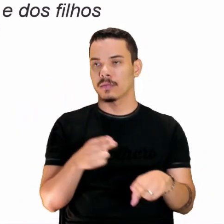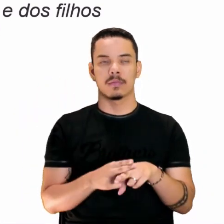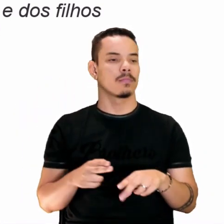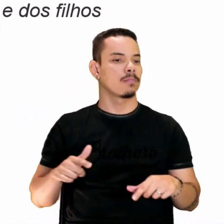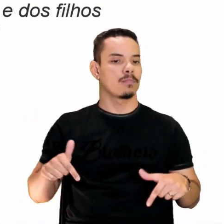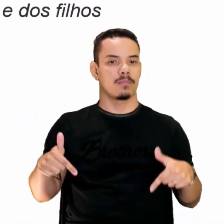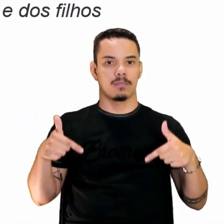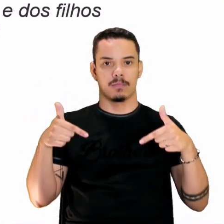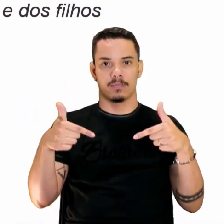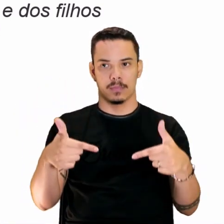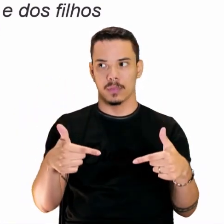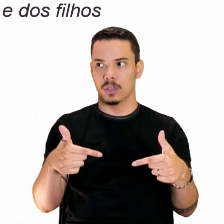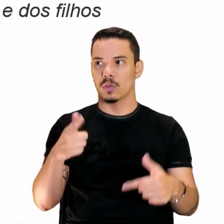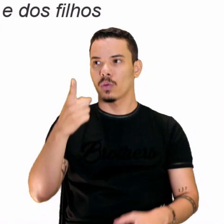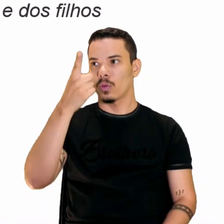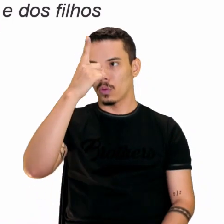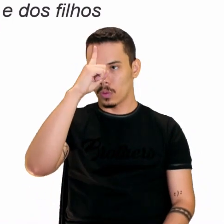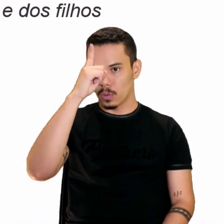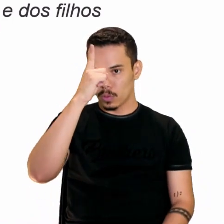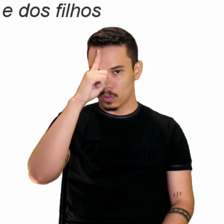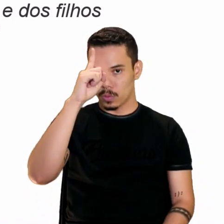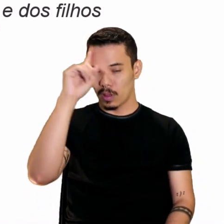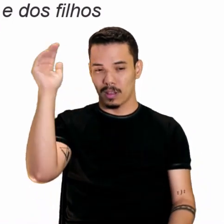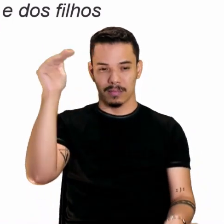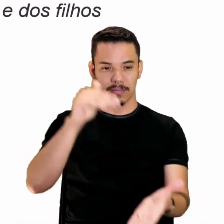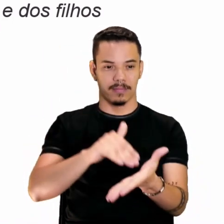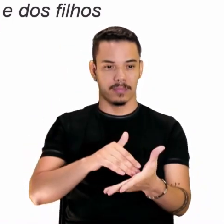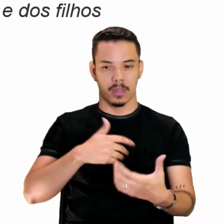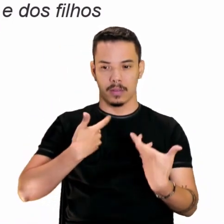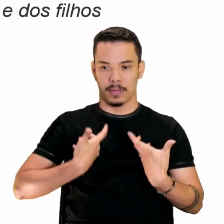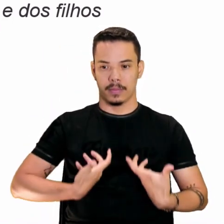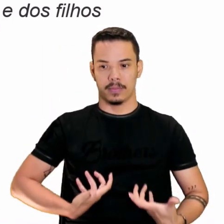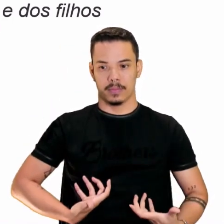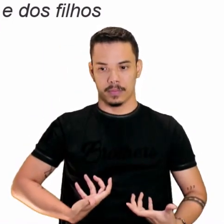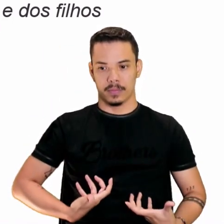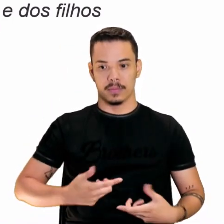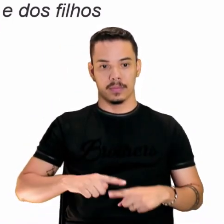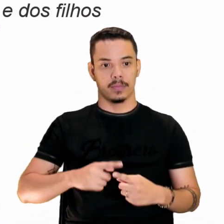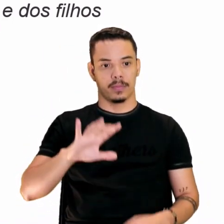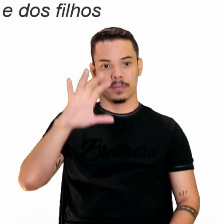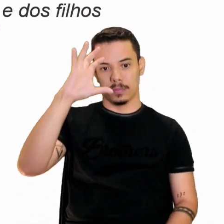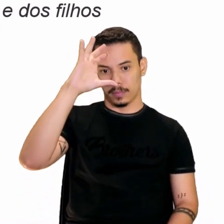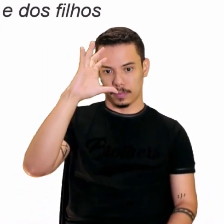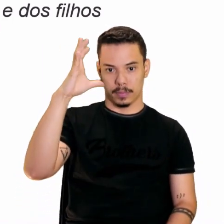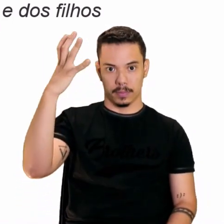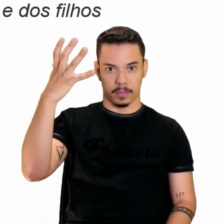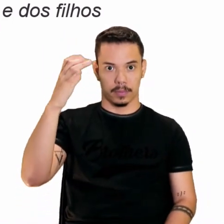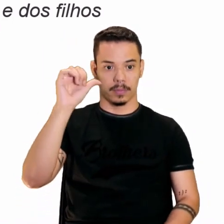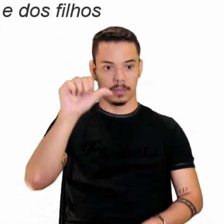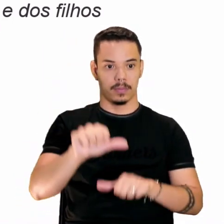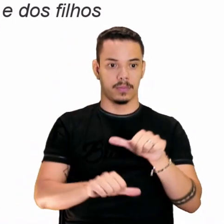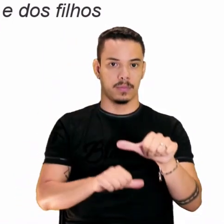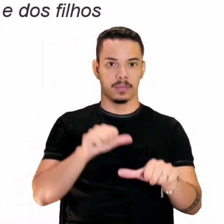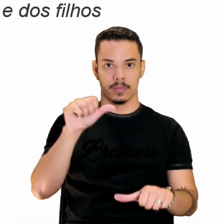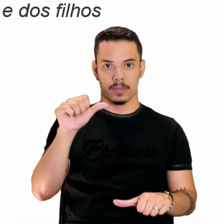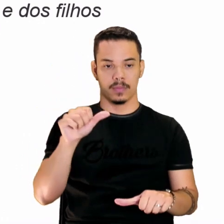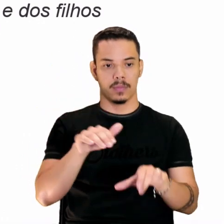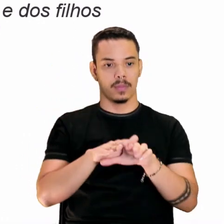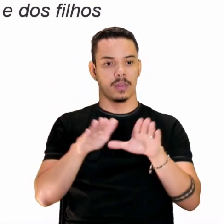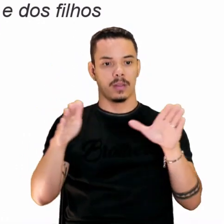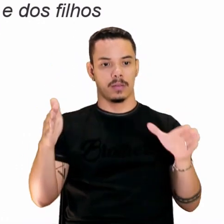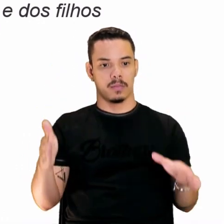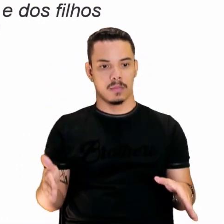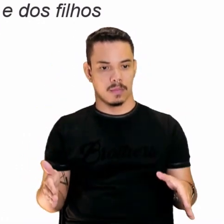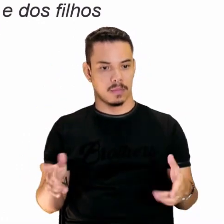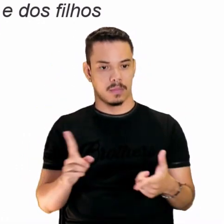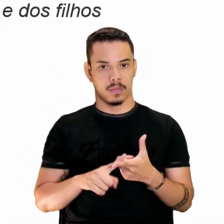em frente. Todo dia até cansar. E eis que, de repente, ela resolve então mudar. Vira a mesa,